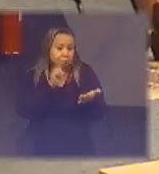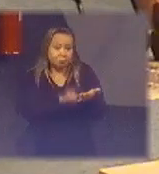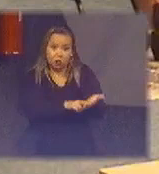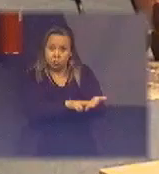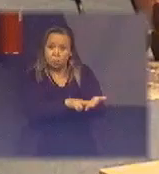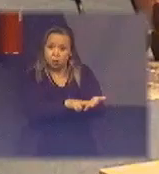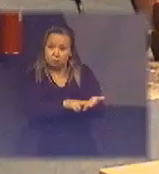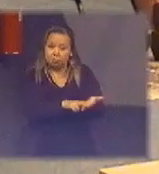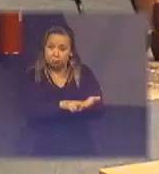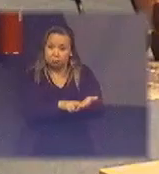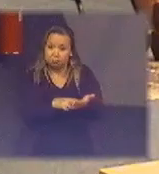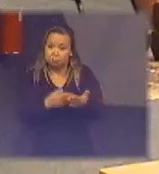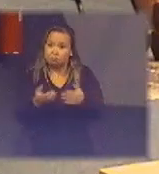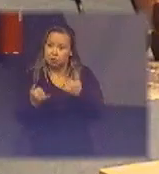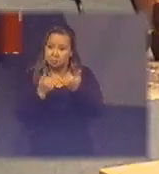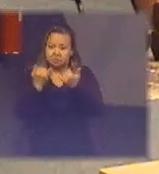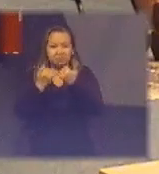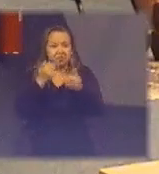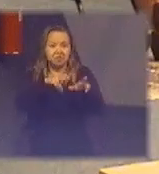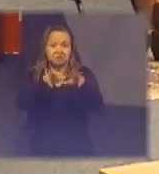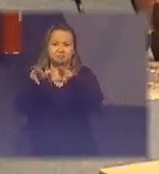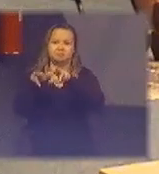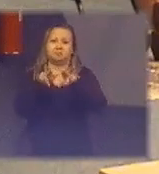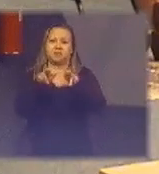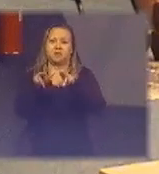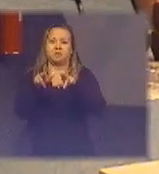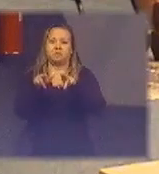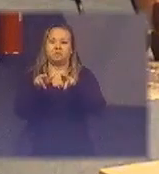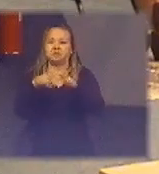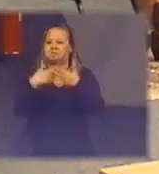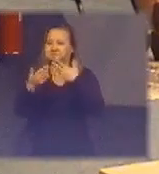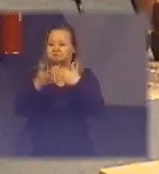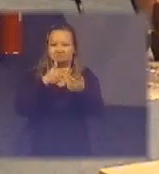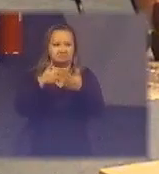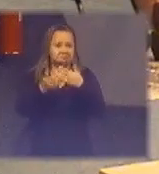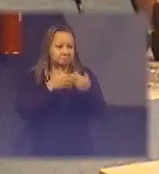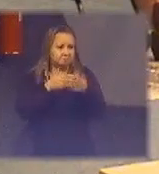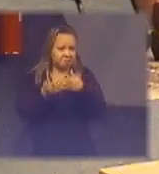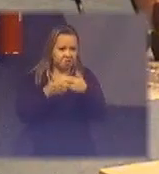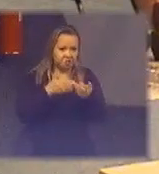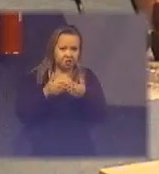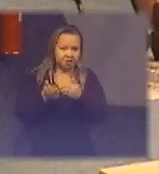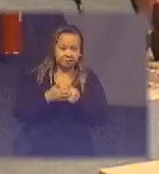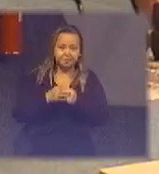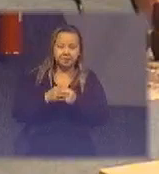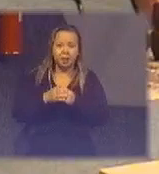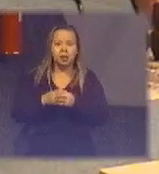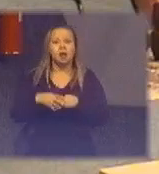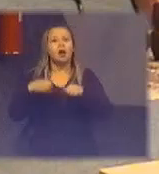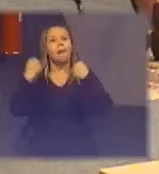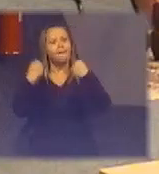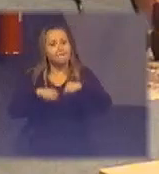ali e parece que é tudo igual banaliza do mesmo jeito então a gente tem que tomar muito cuidado com isso